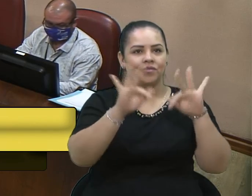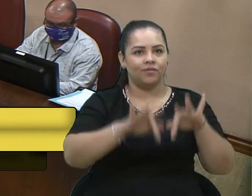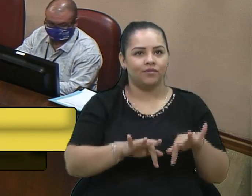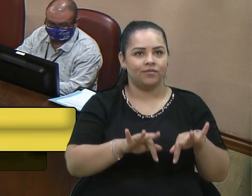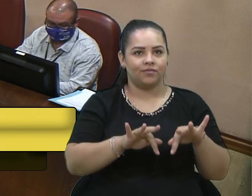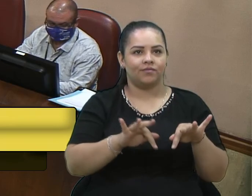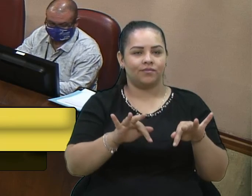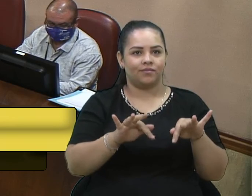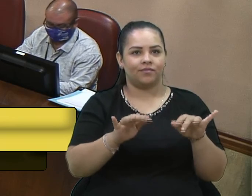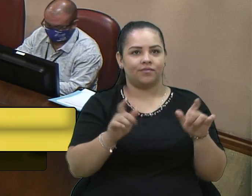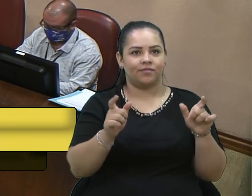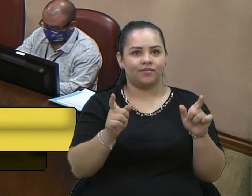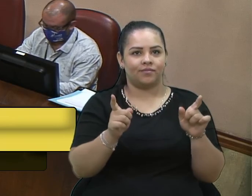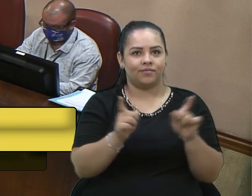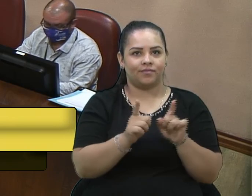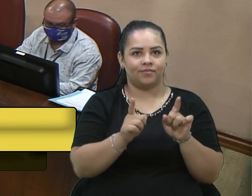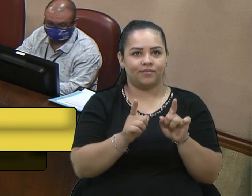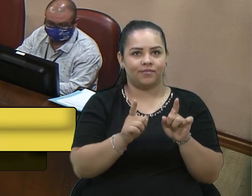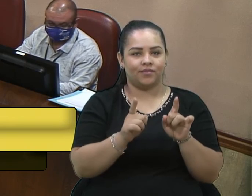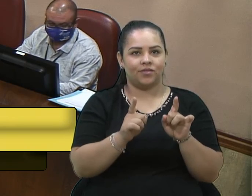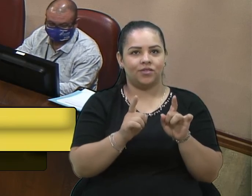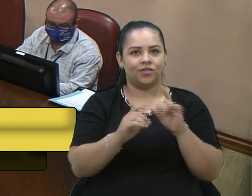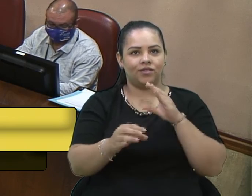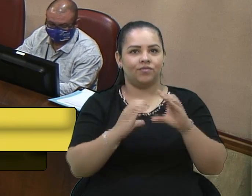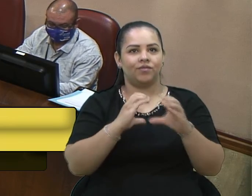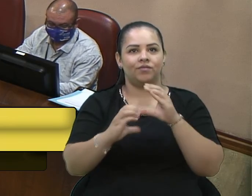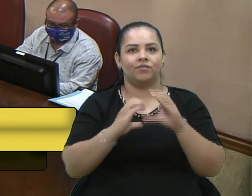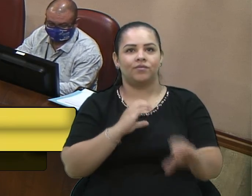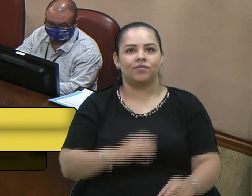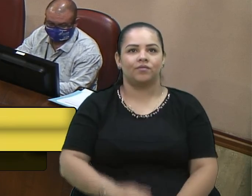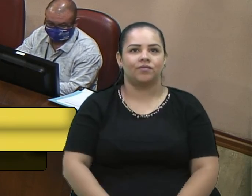inseradas as pequenas comunicações. Passemos.